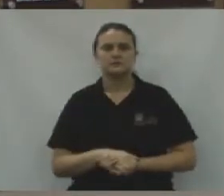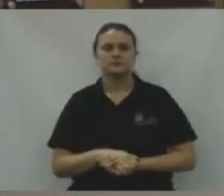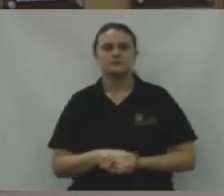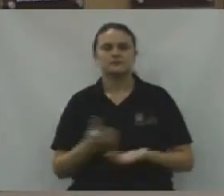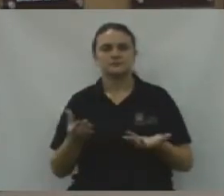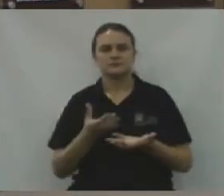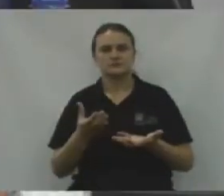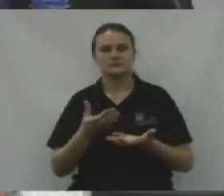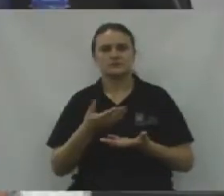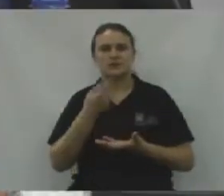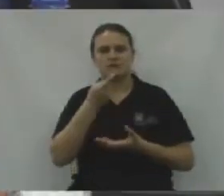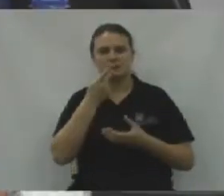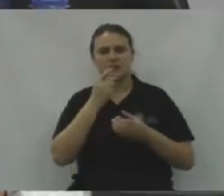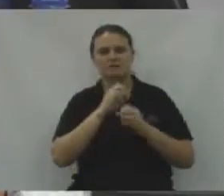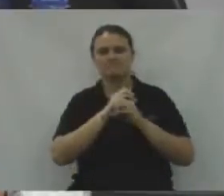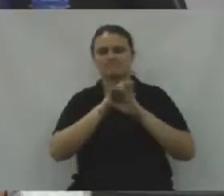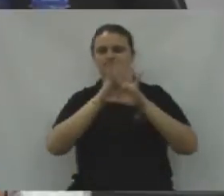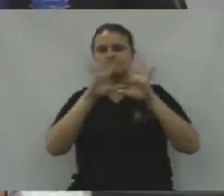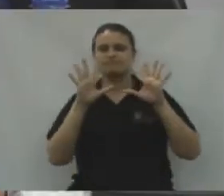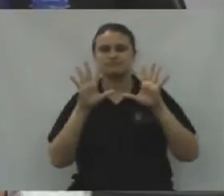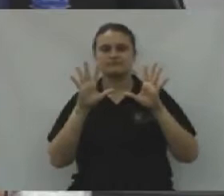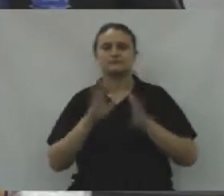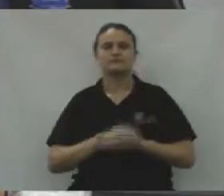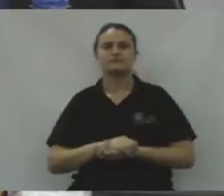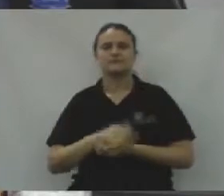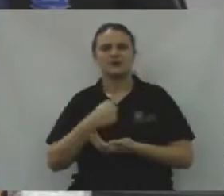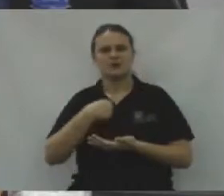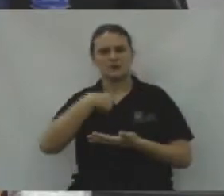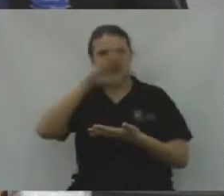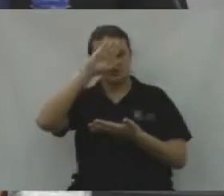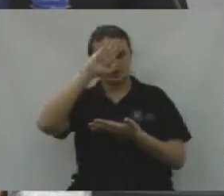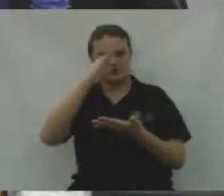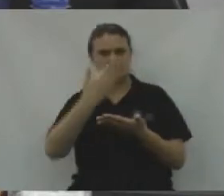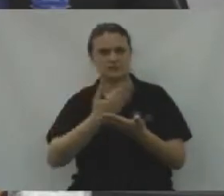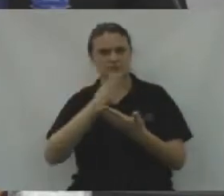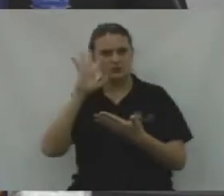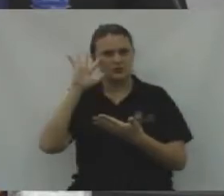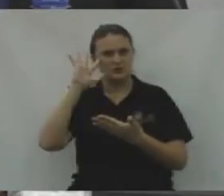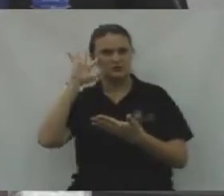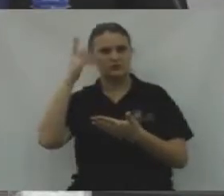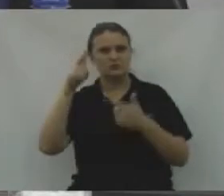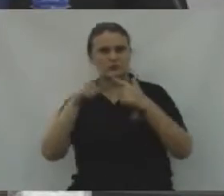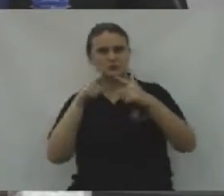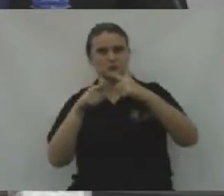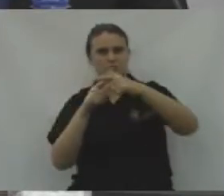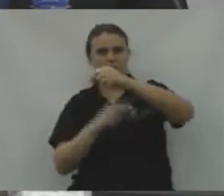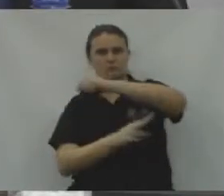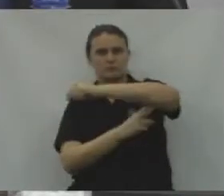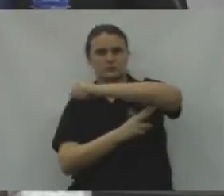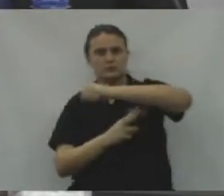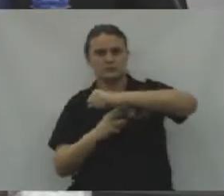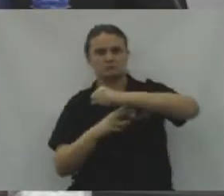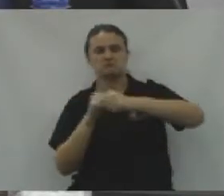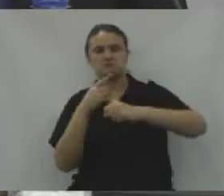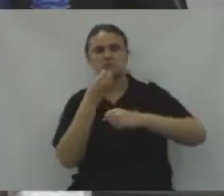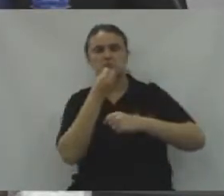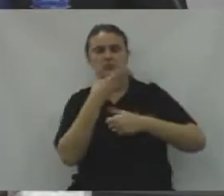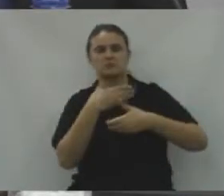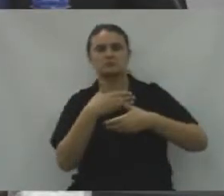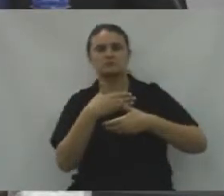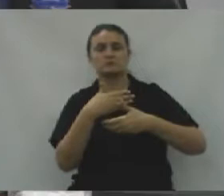eu quero deixar bem claro que eu acredito que a solução da ponte é louvável.